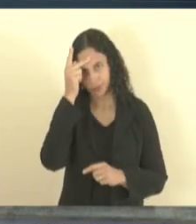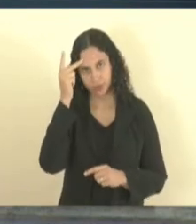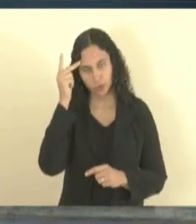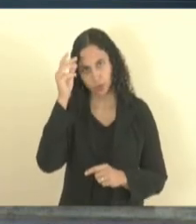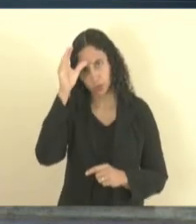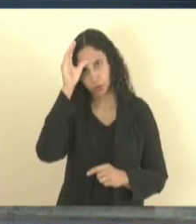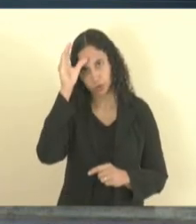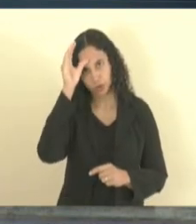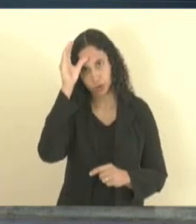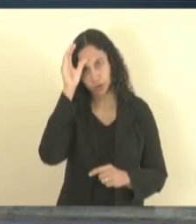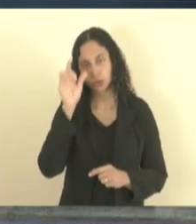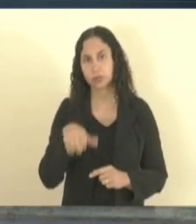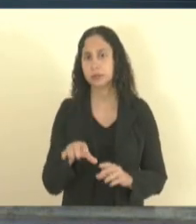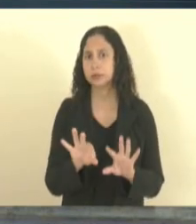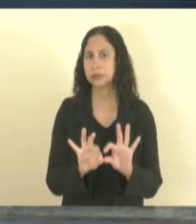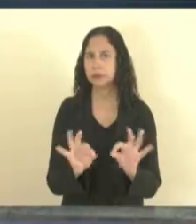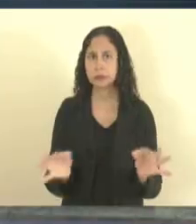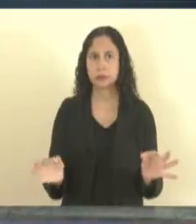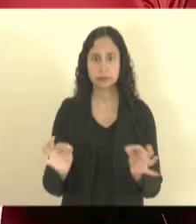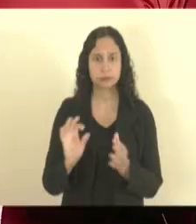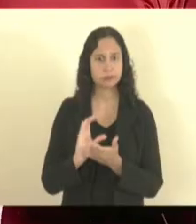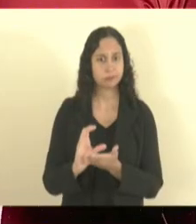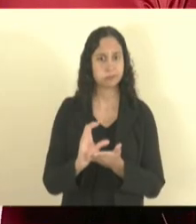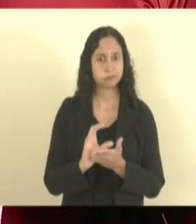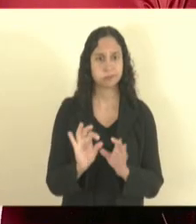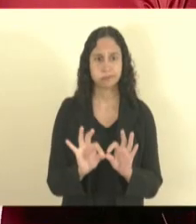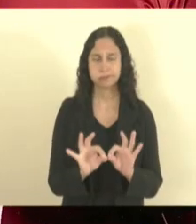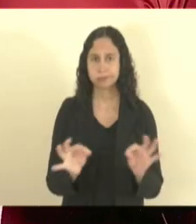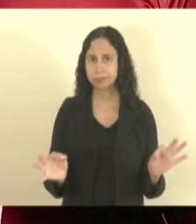rápido, simplificado e